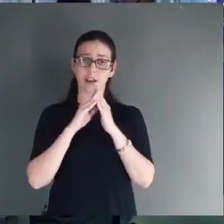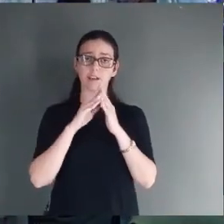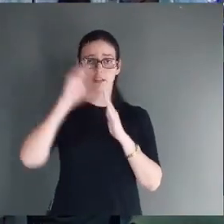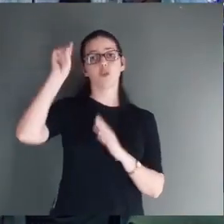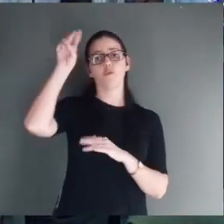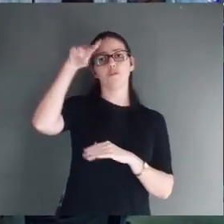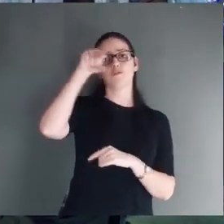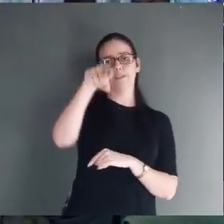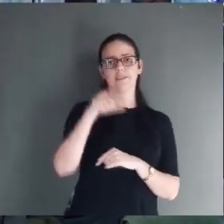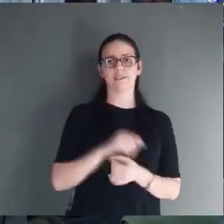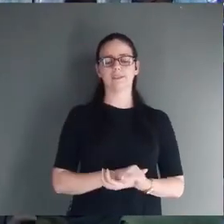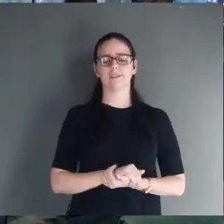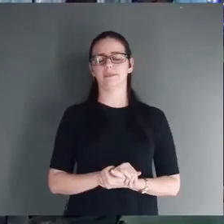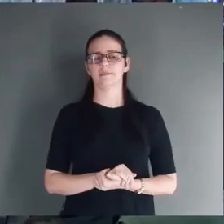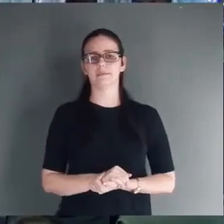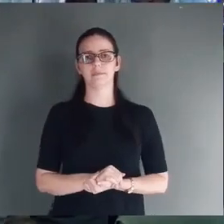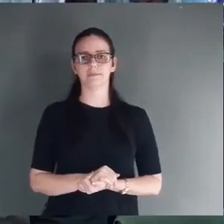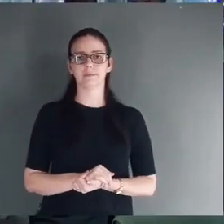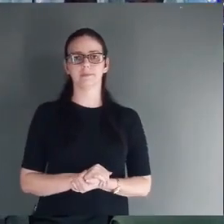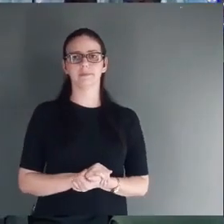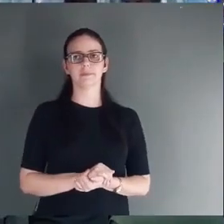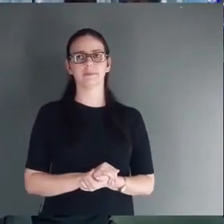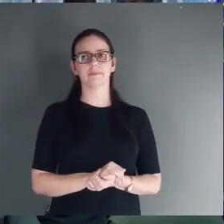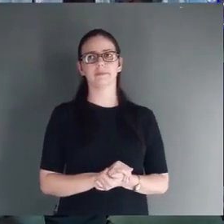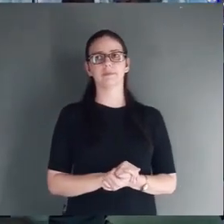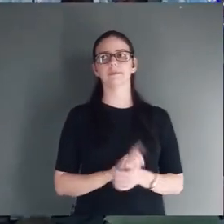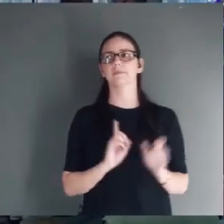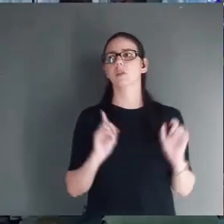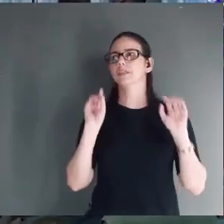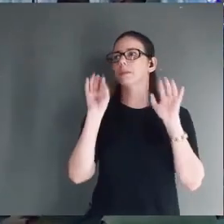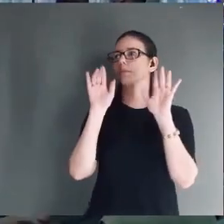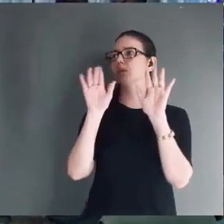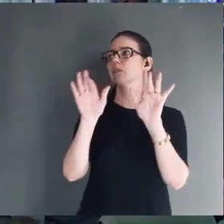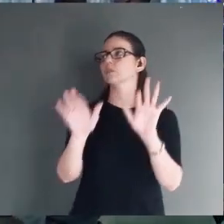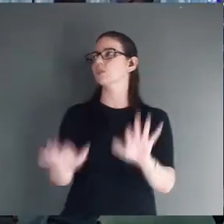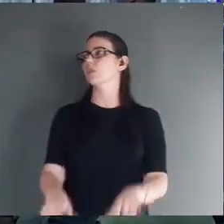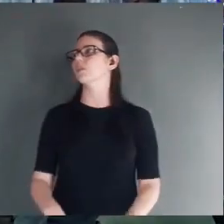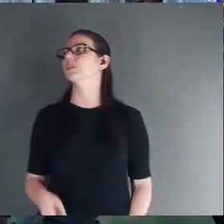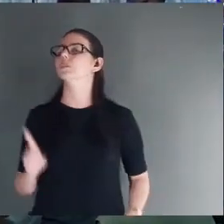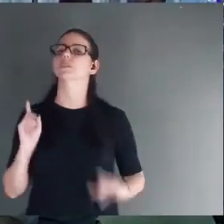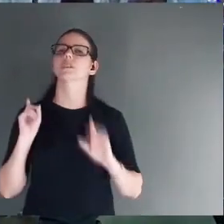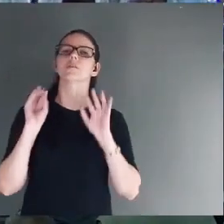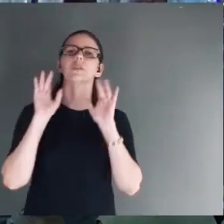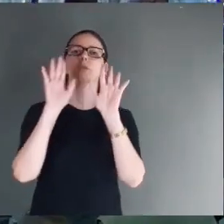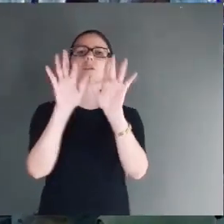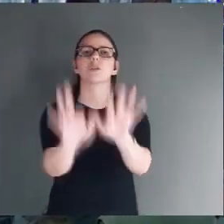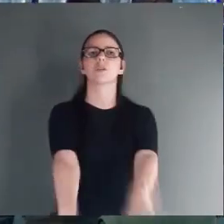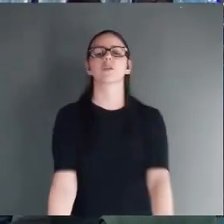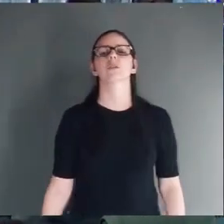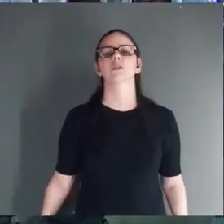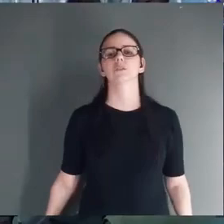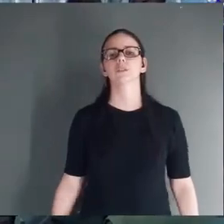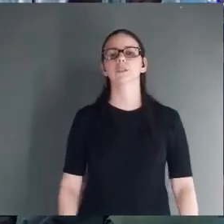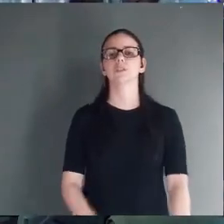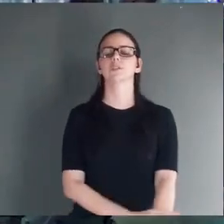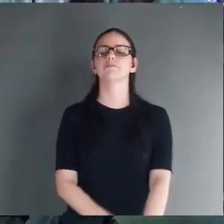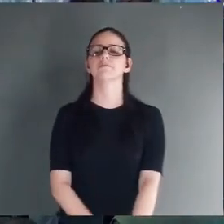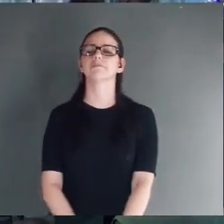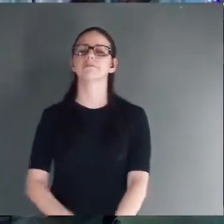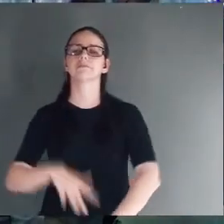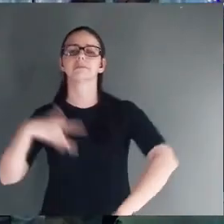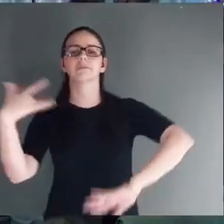noite. Quem fez? Deus abençoe. Deus abençoe. Deus abençoe. Mais alguém? Deus abençoe. Jesus